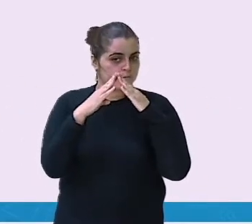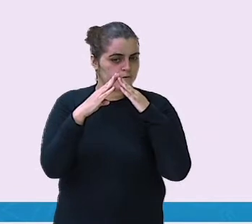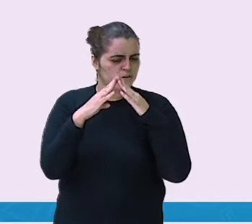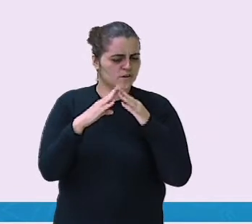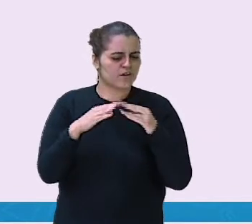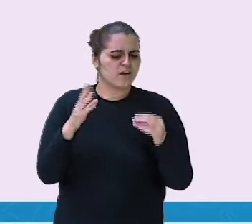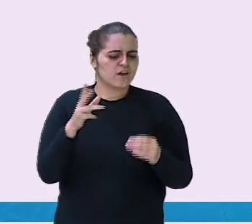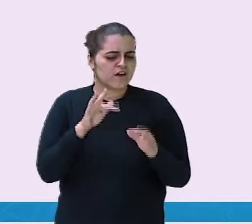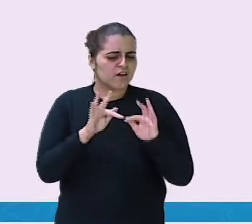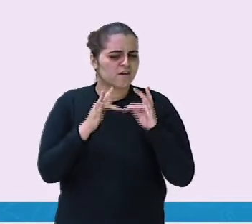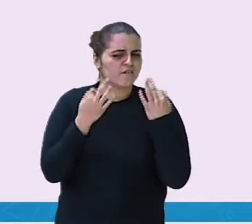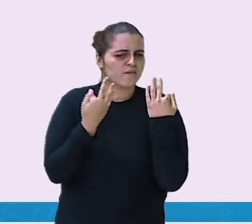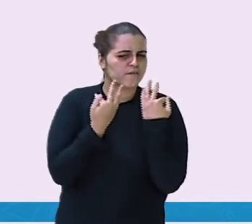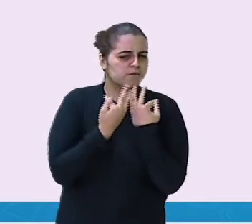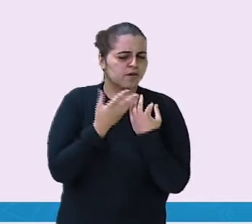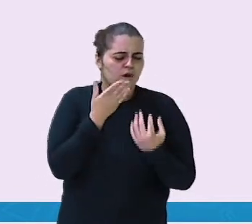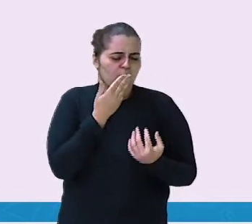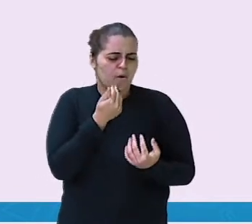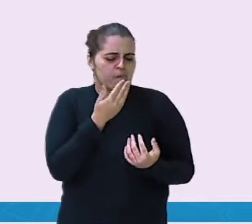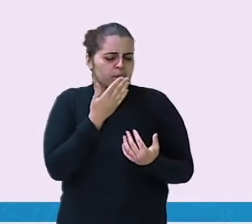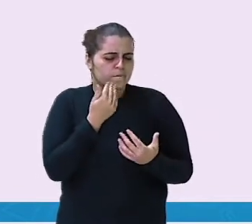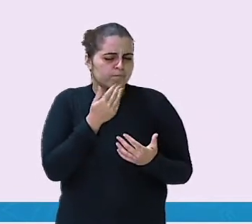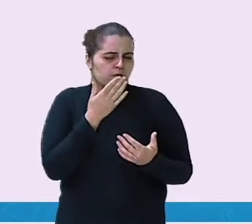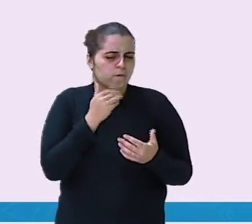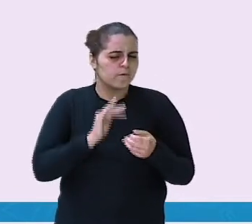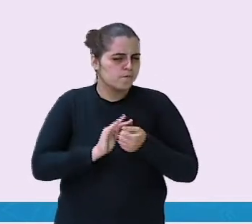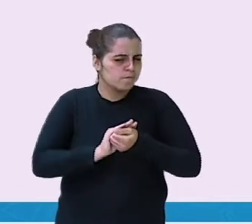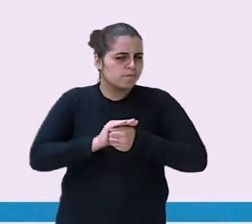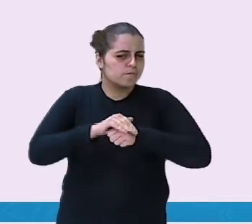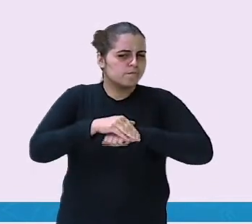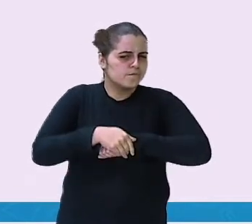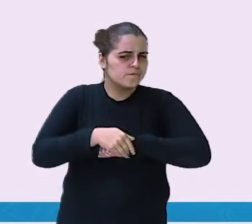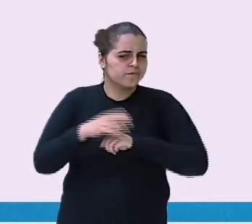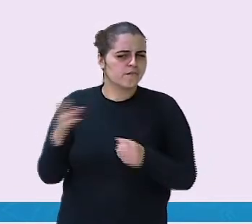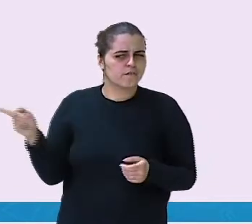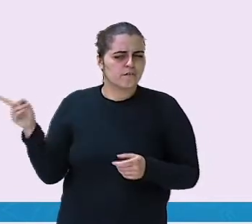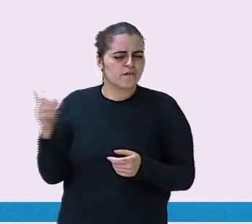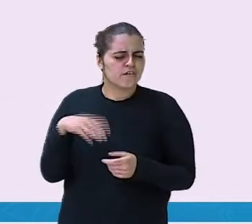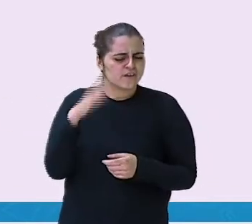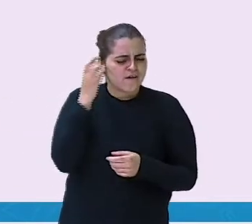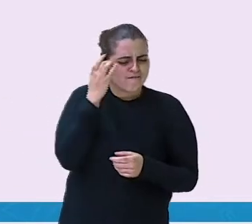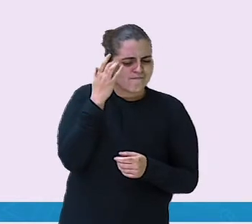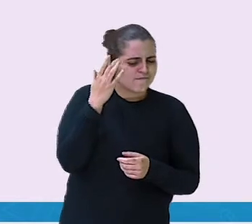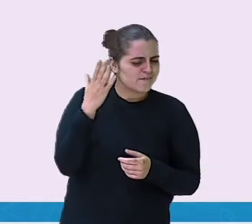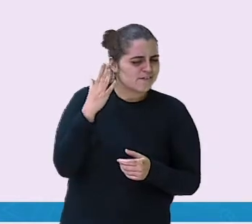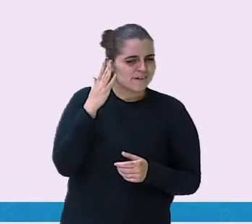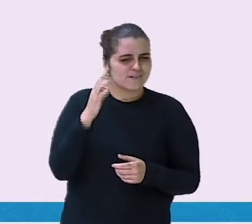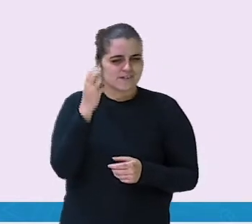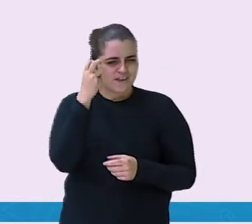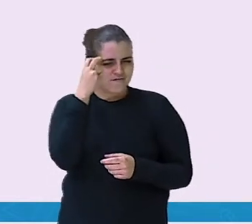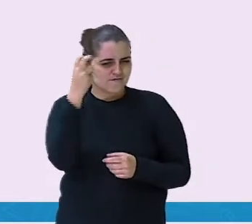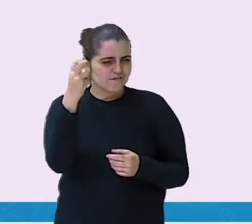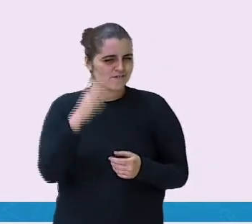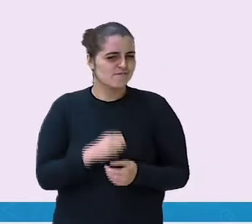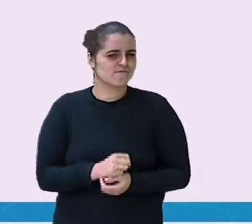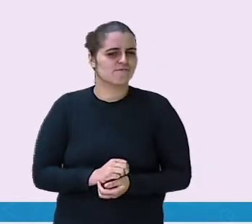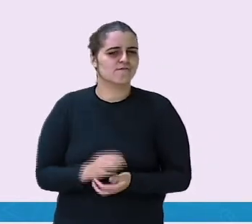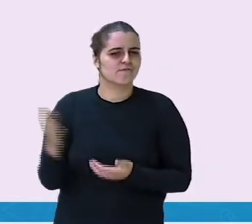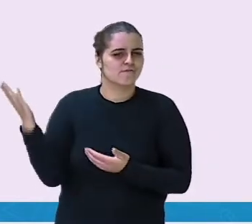todos comemos macarrão no jantar. Você é mesmo um artista?